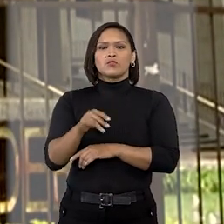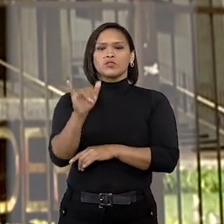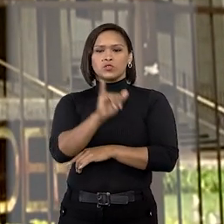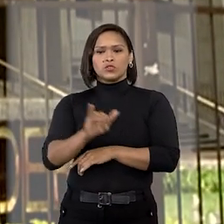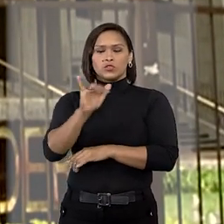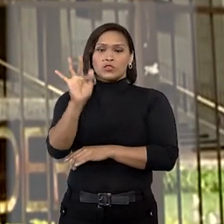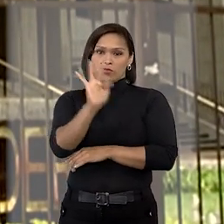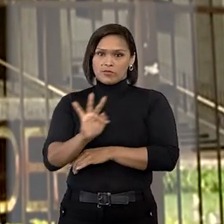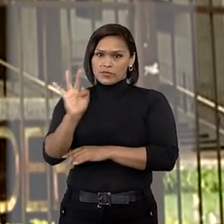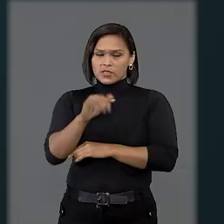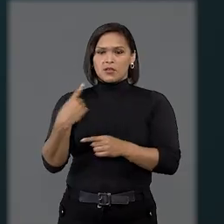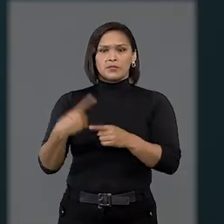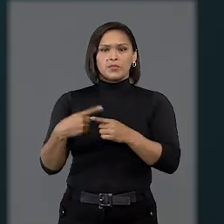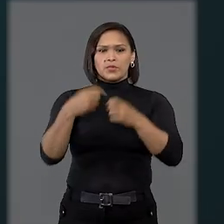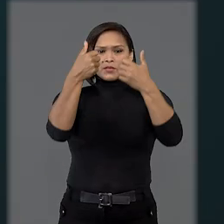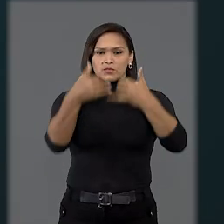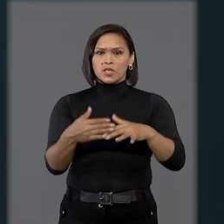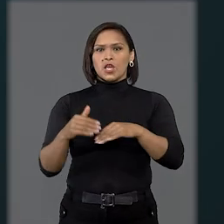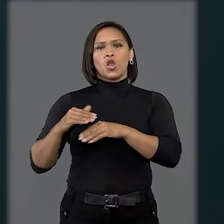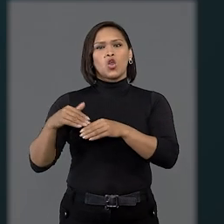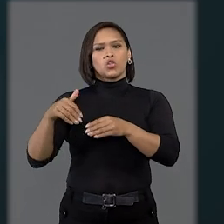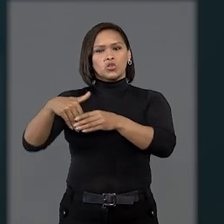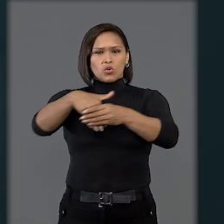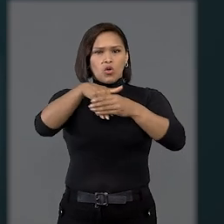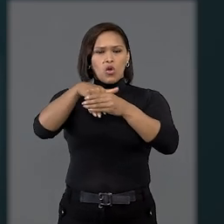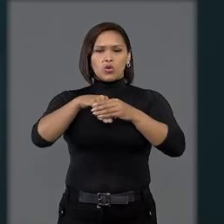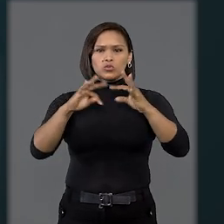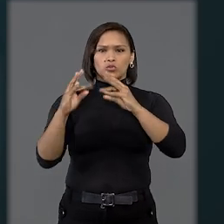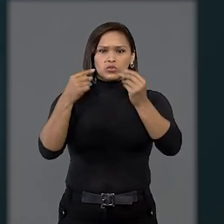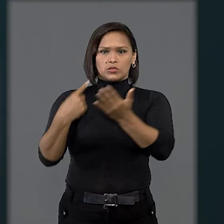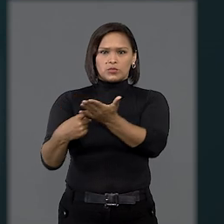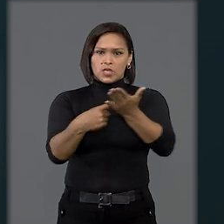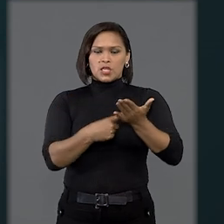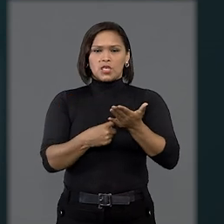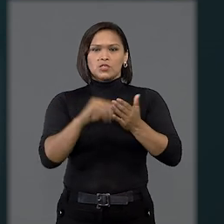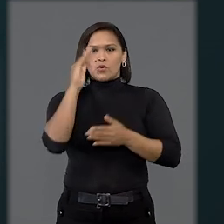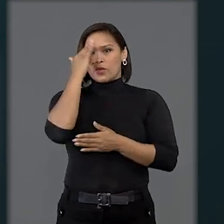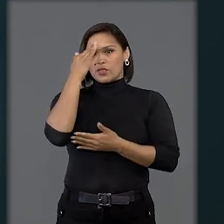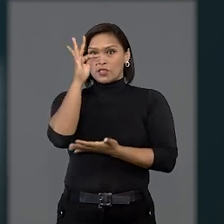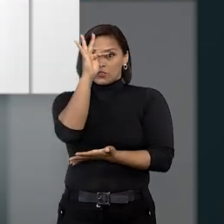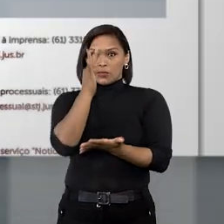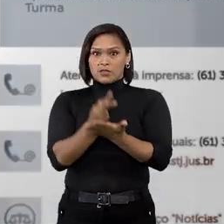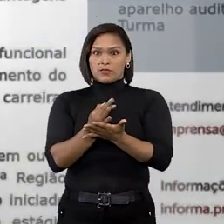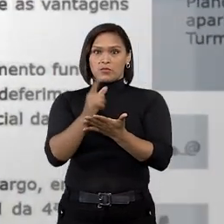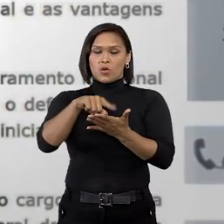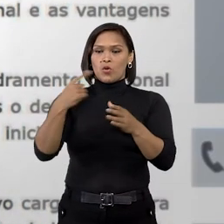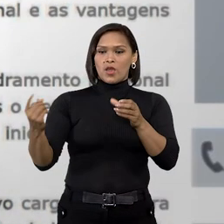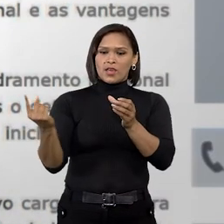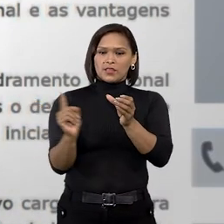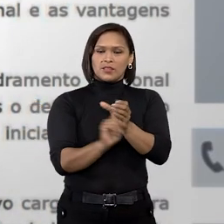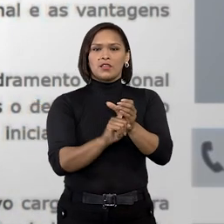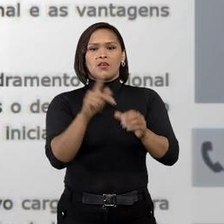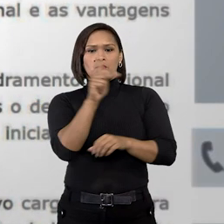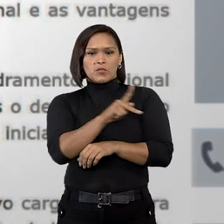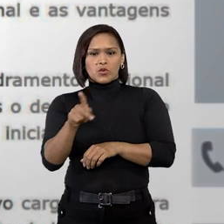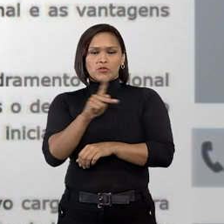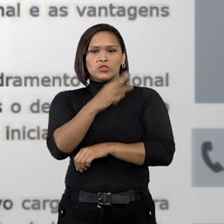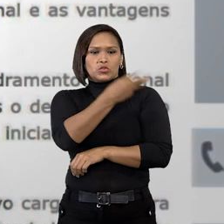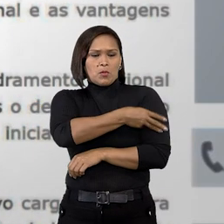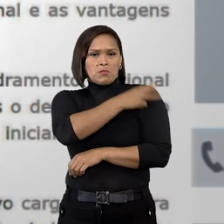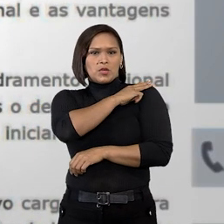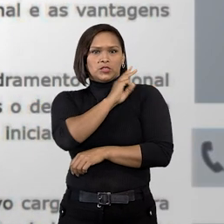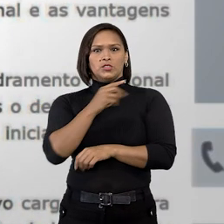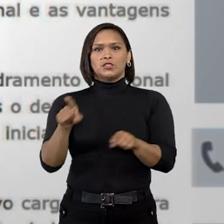instituições federais. Por unanimidade, o colegiado firmou o seguinte entendimento. Integrantes da carreira de professor de